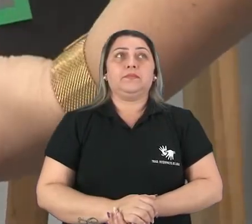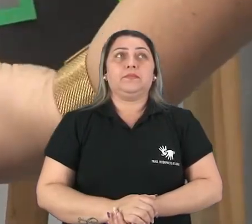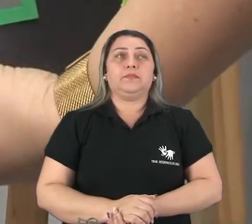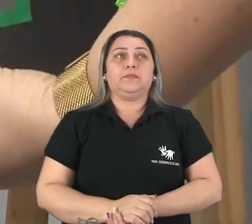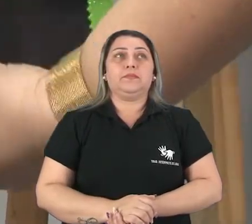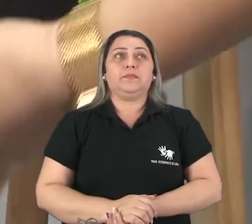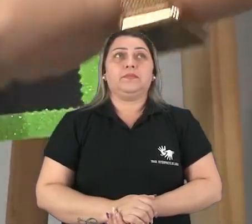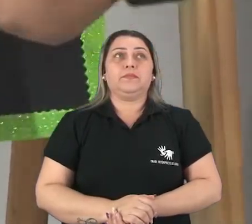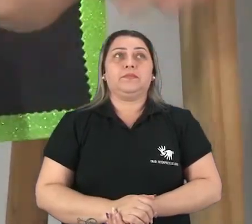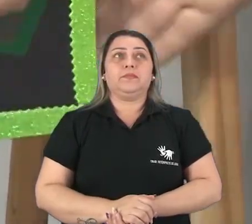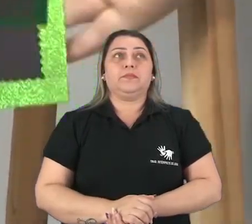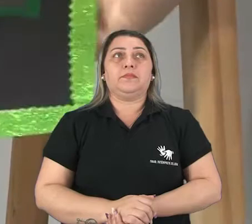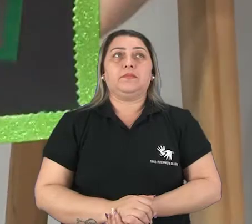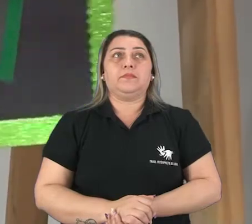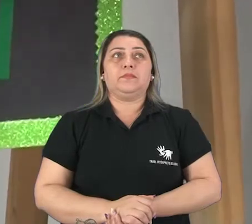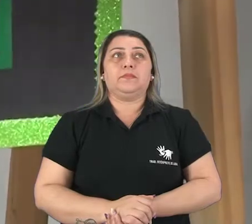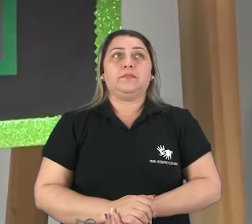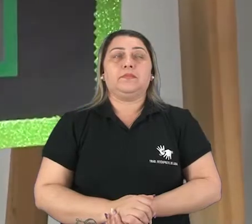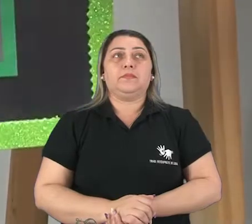né?